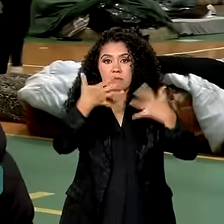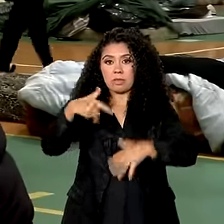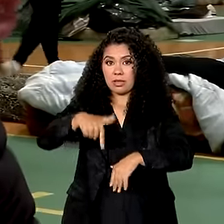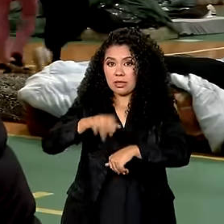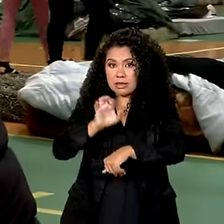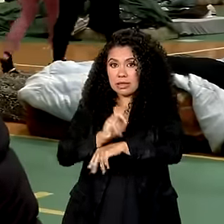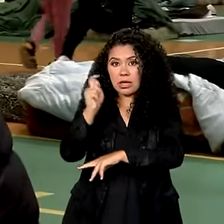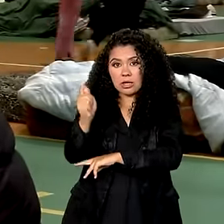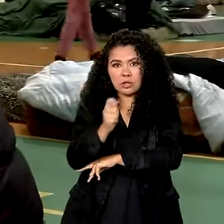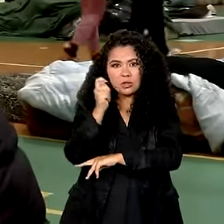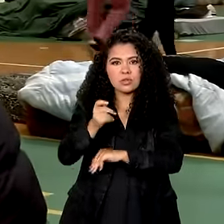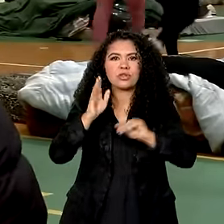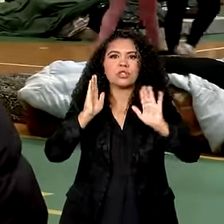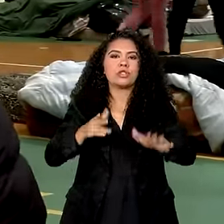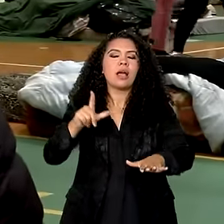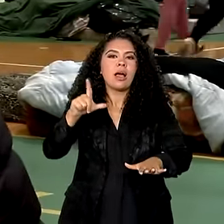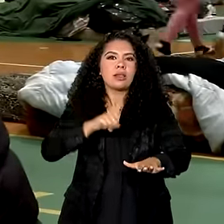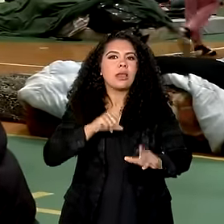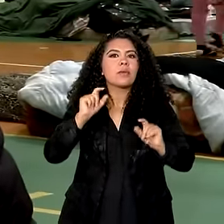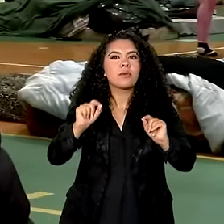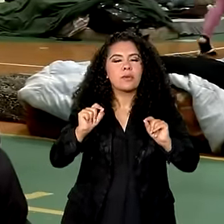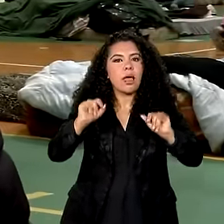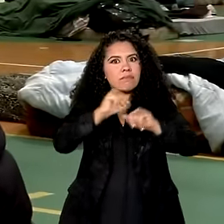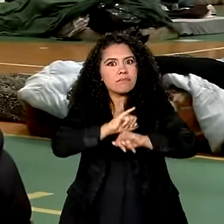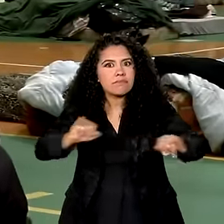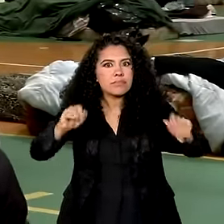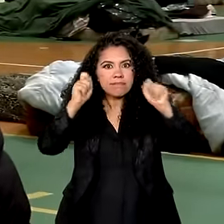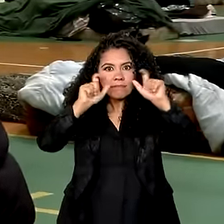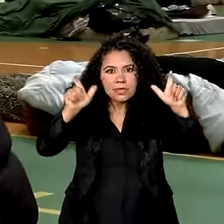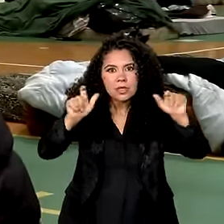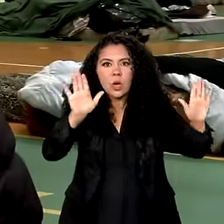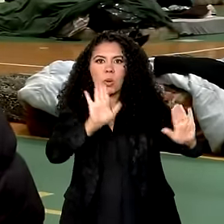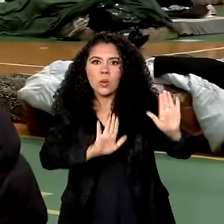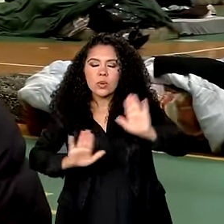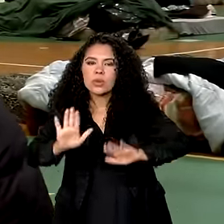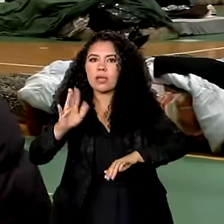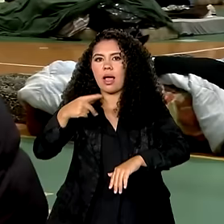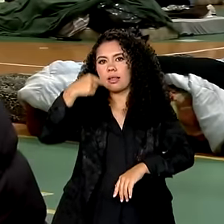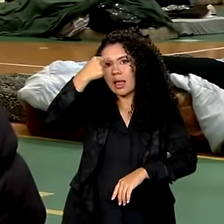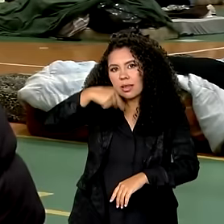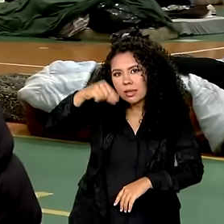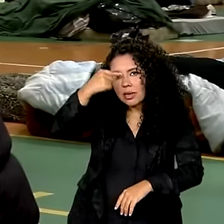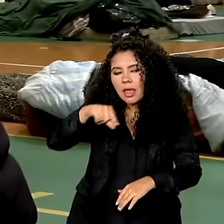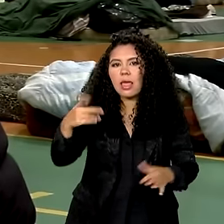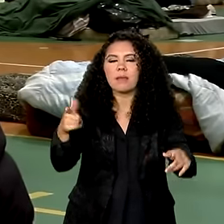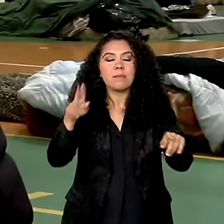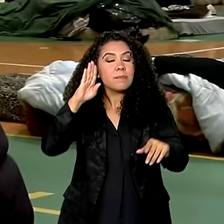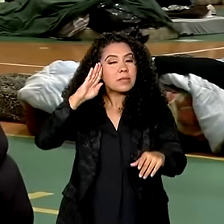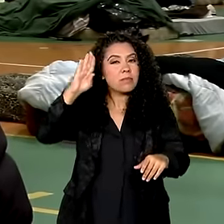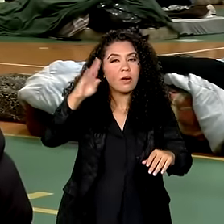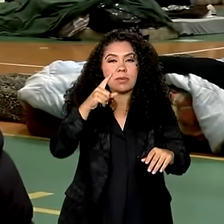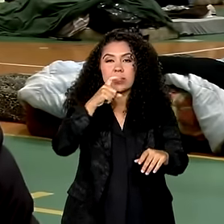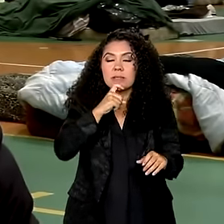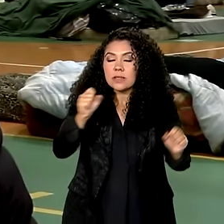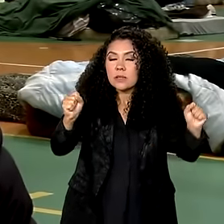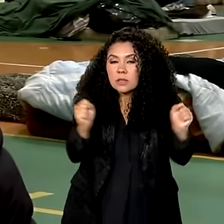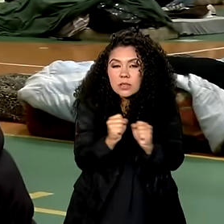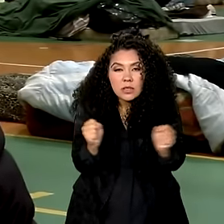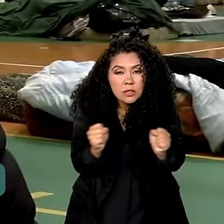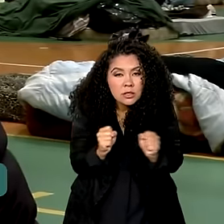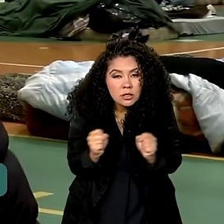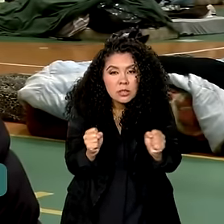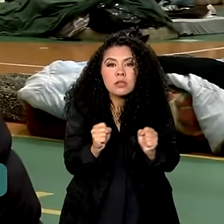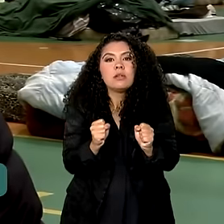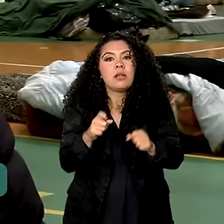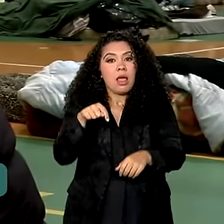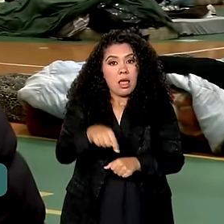histórico de tomar cuidado com a gripe, pela temperatura, pela umidade, normalmente um frio rigoroso. Esse